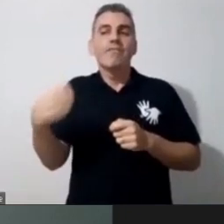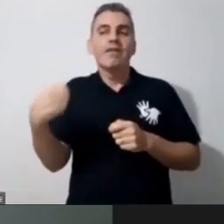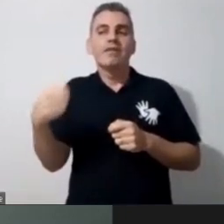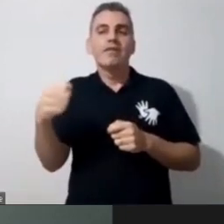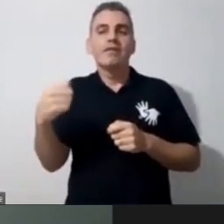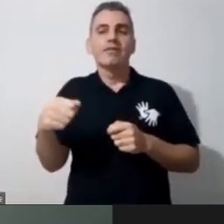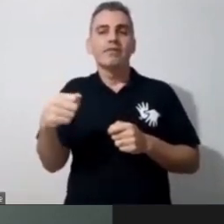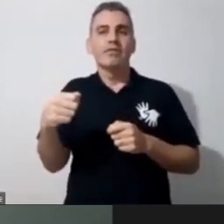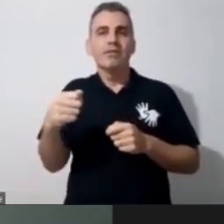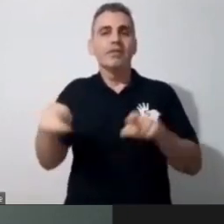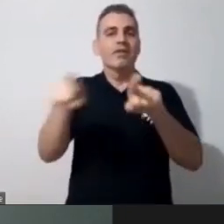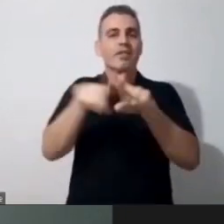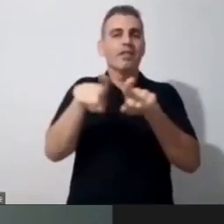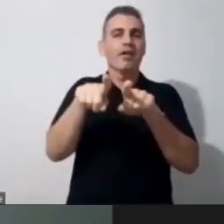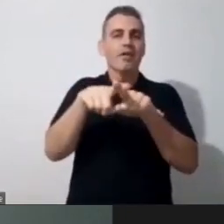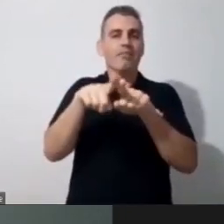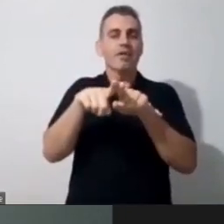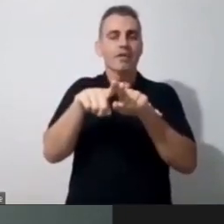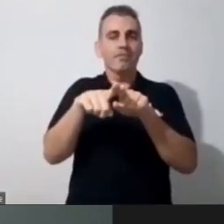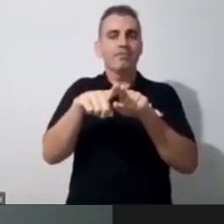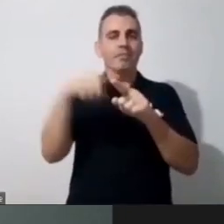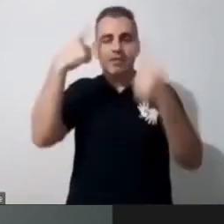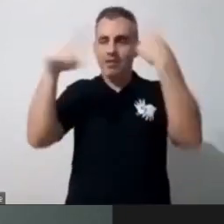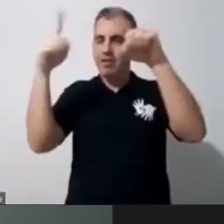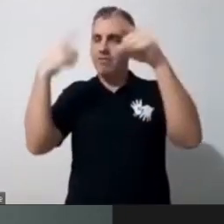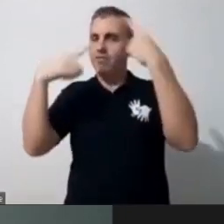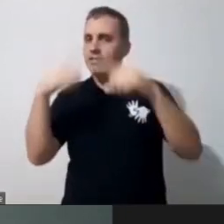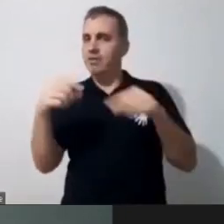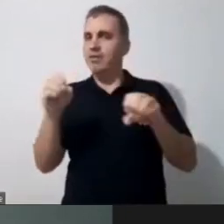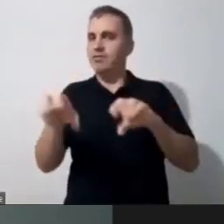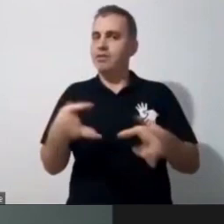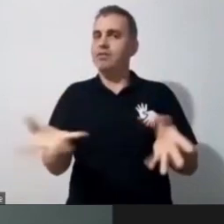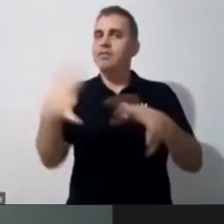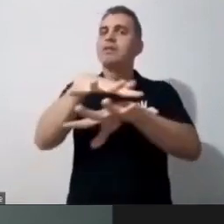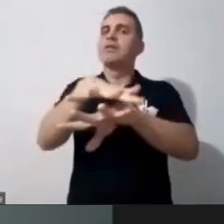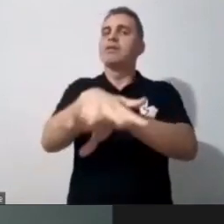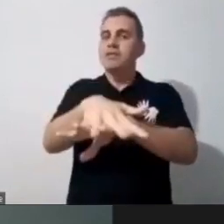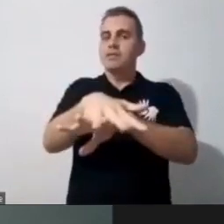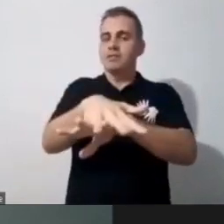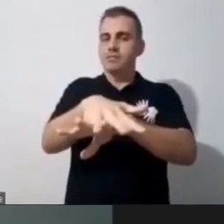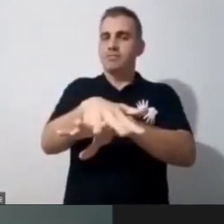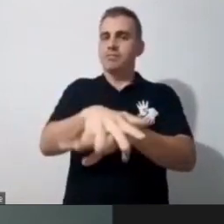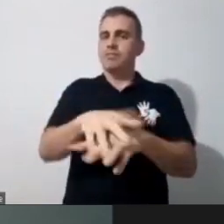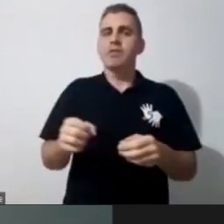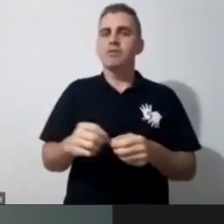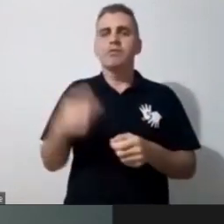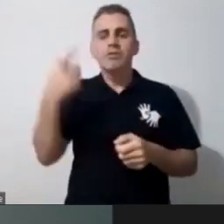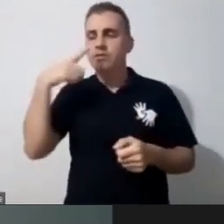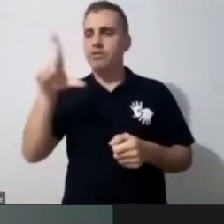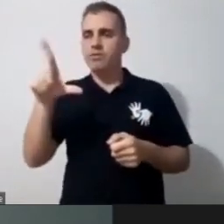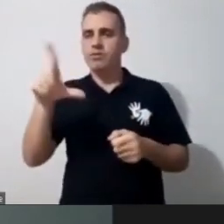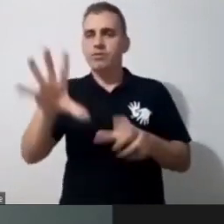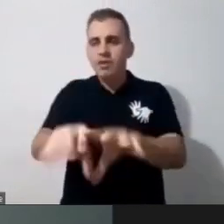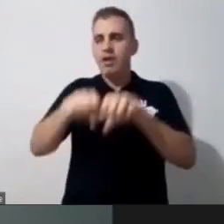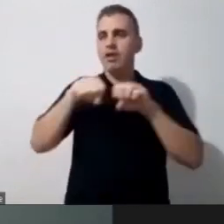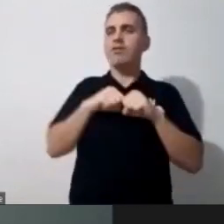inclusiva. Porque o que a gente aprende na teoria, a gente não consegue adquirir sem a prática e sem o acreditar,